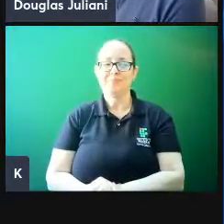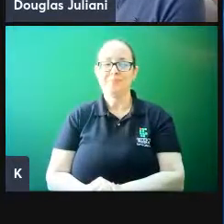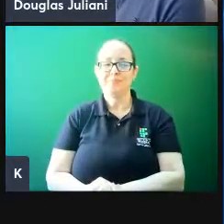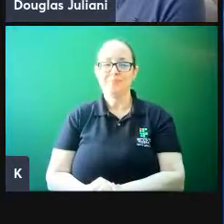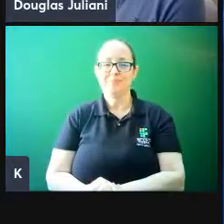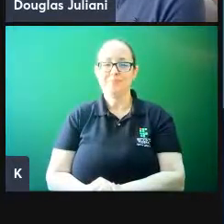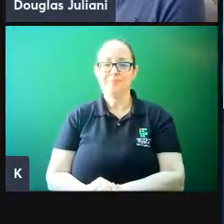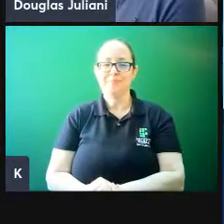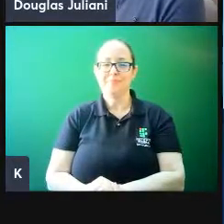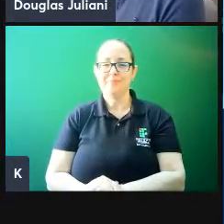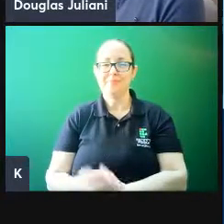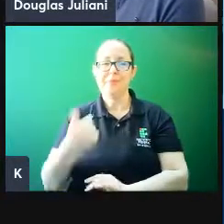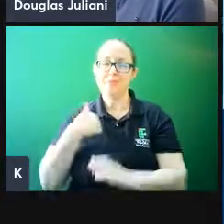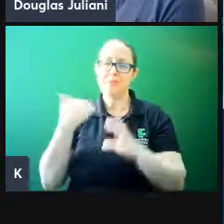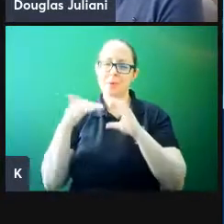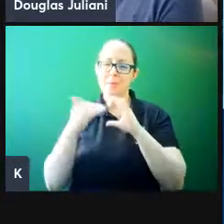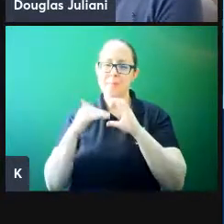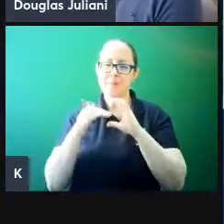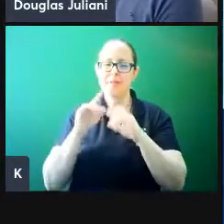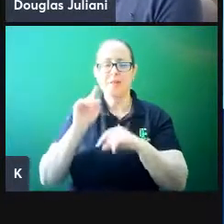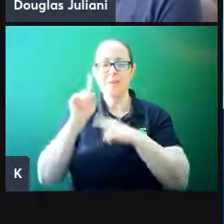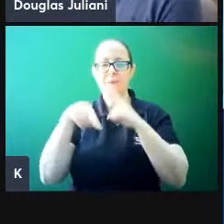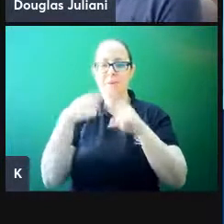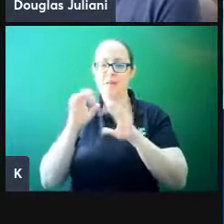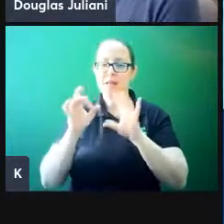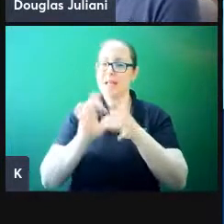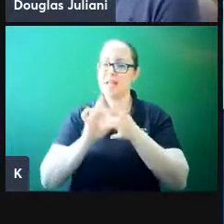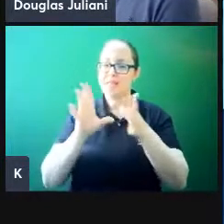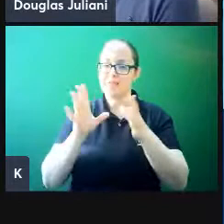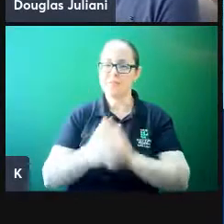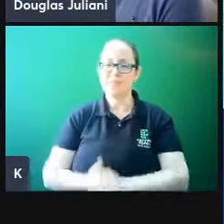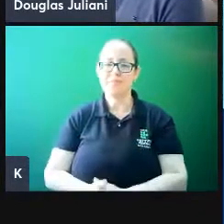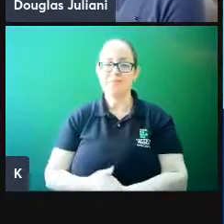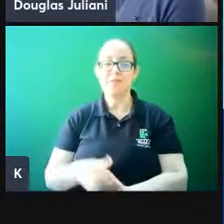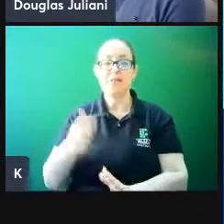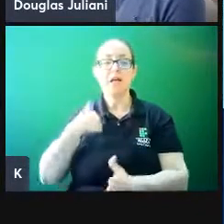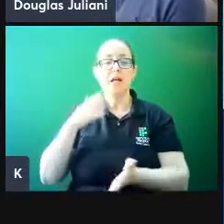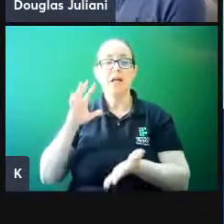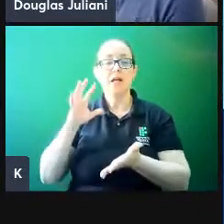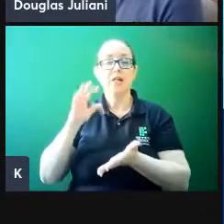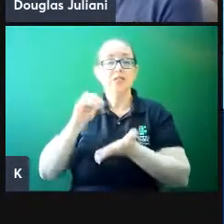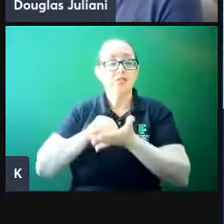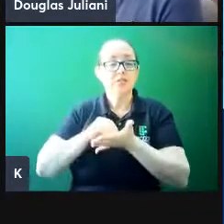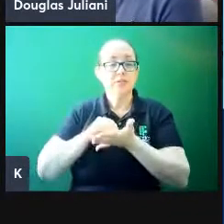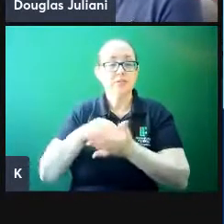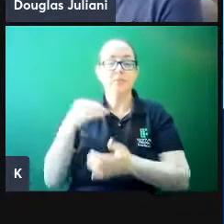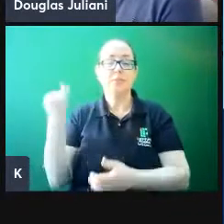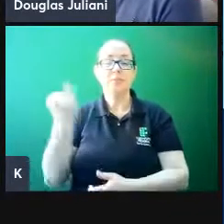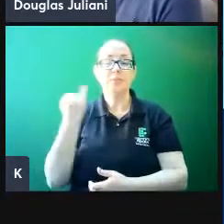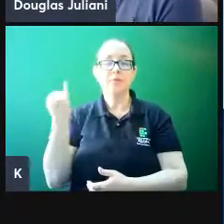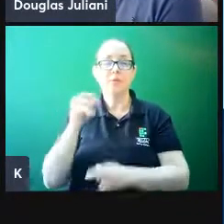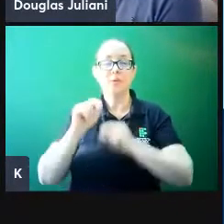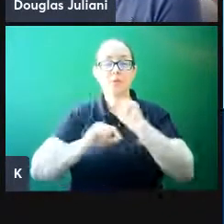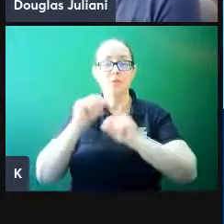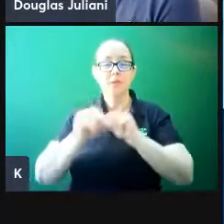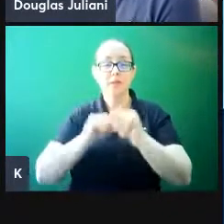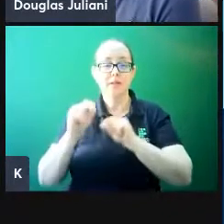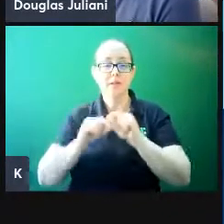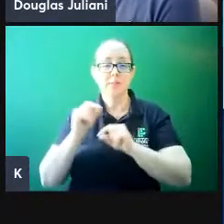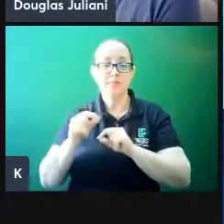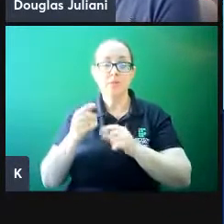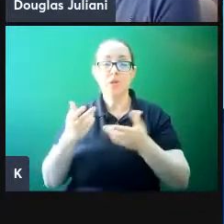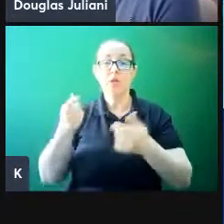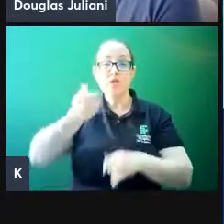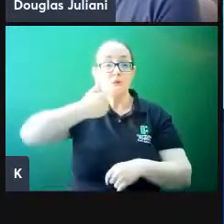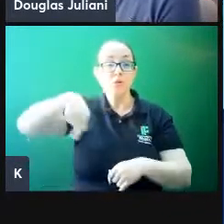Aqui também tem meu e-mail à disposição. Fazer um outro registro, outra coisa é que a gente vai utilizar a pandemia